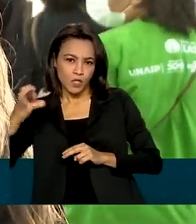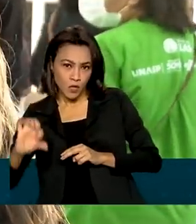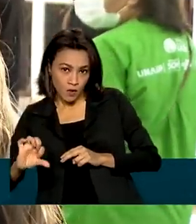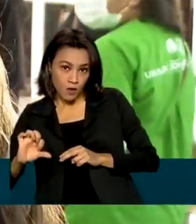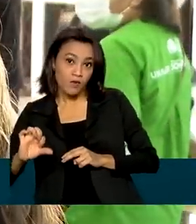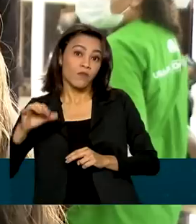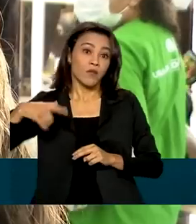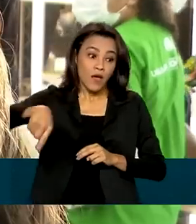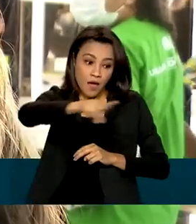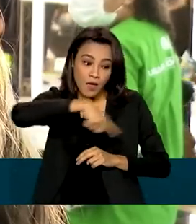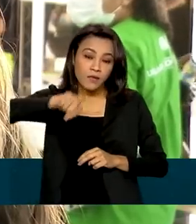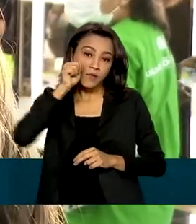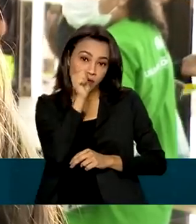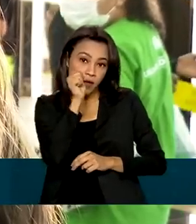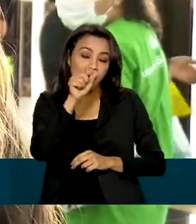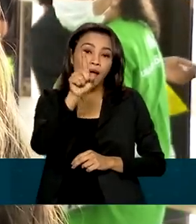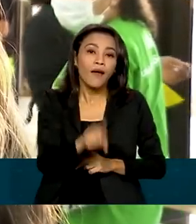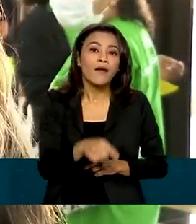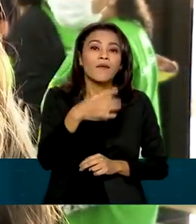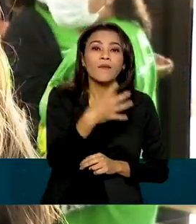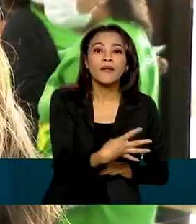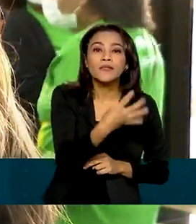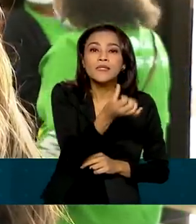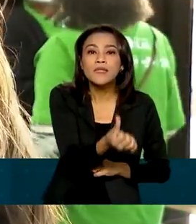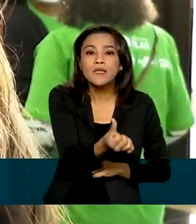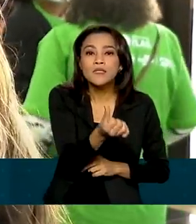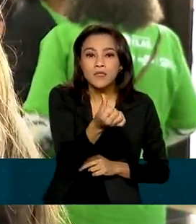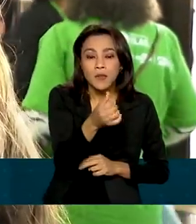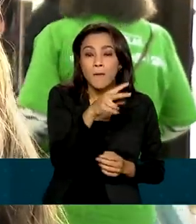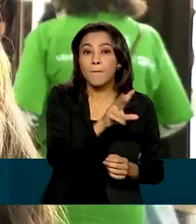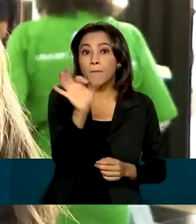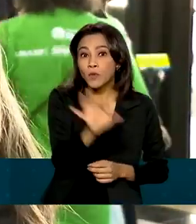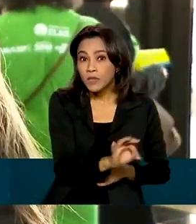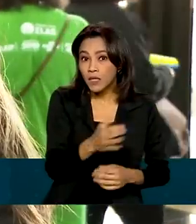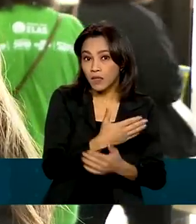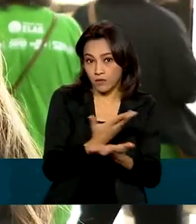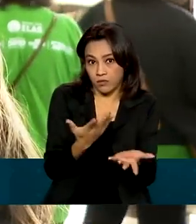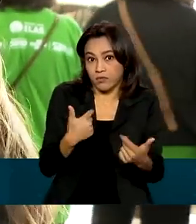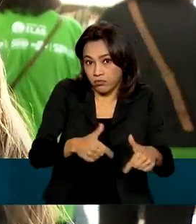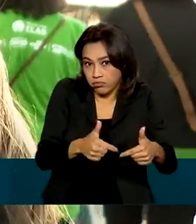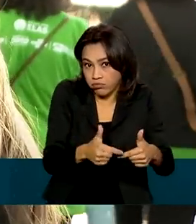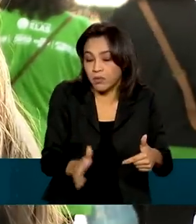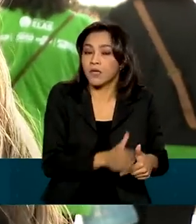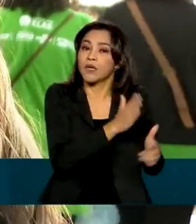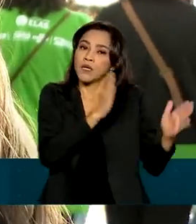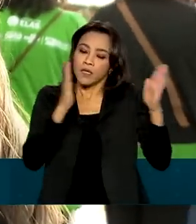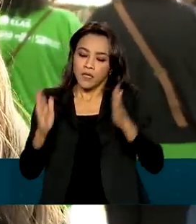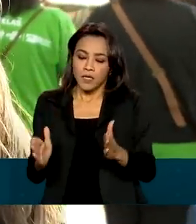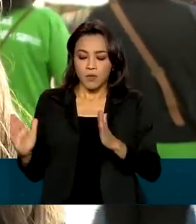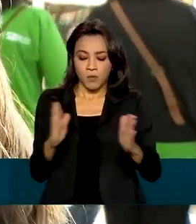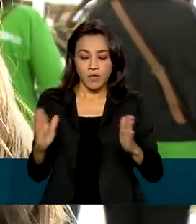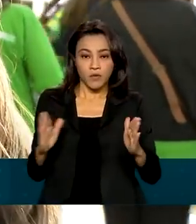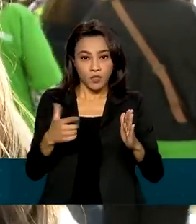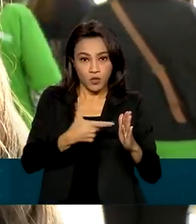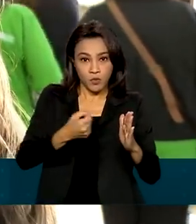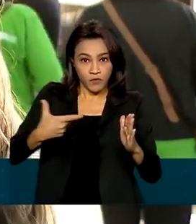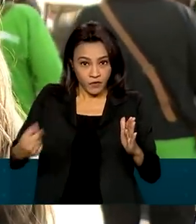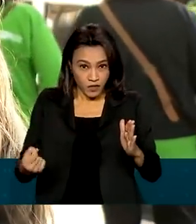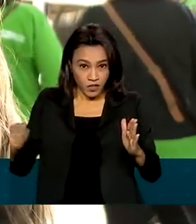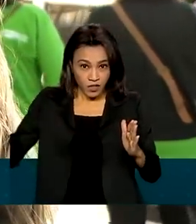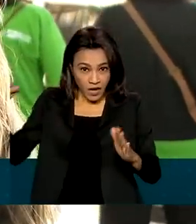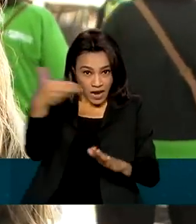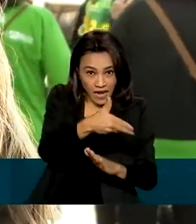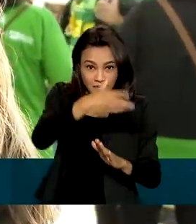ocupação entre elas era de 46%. No mesmo período de 2020, já durante a crise sanitária, esse